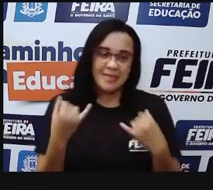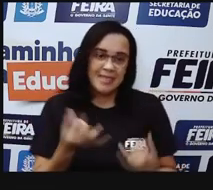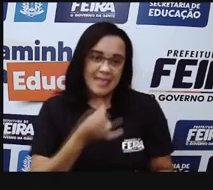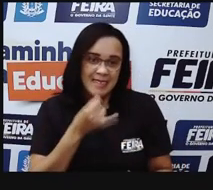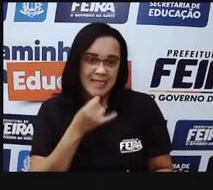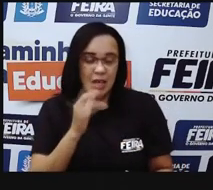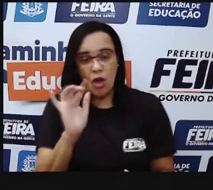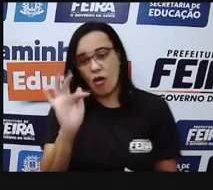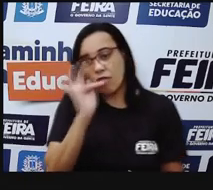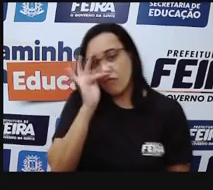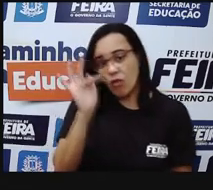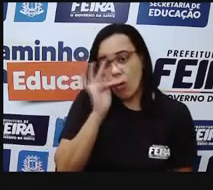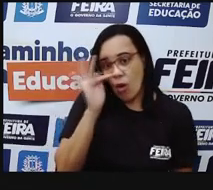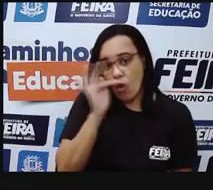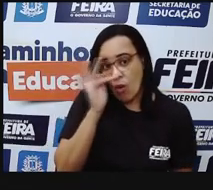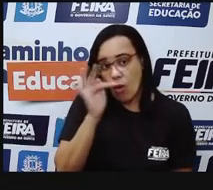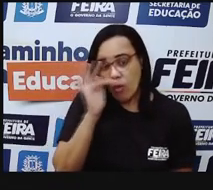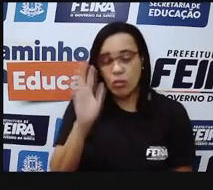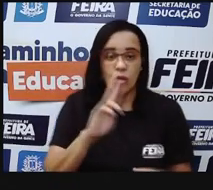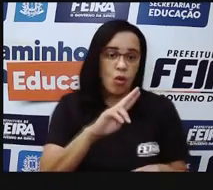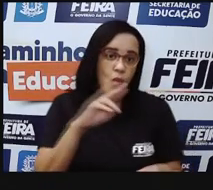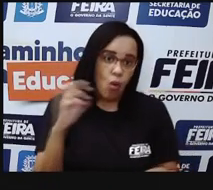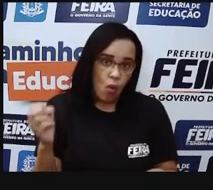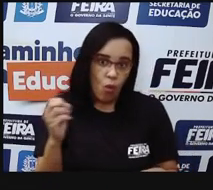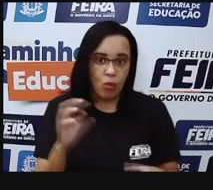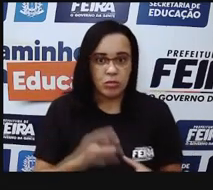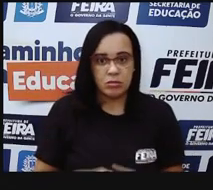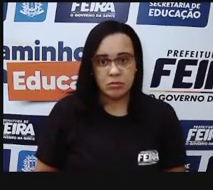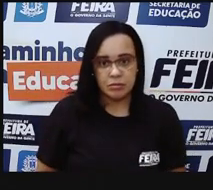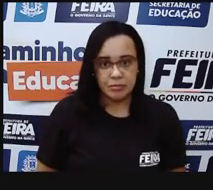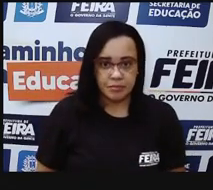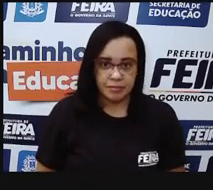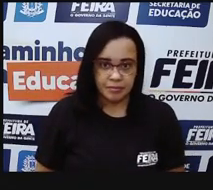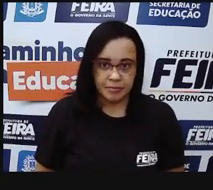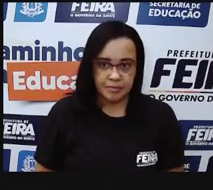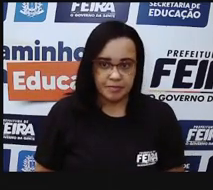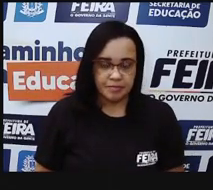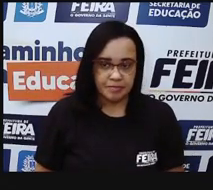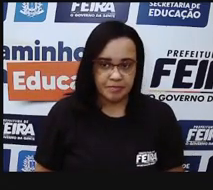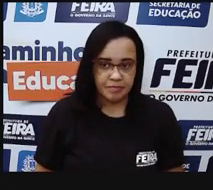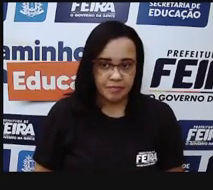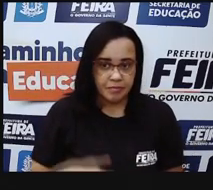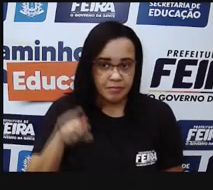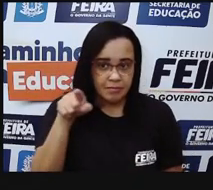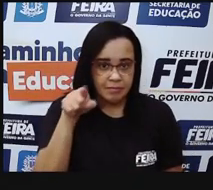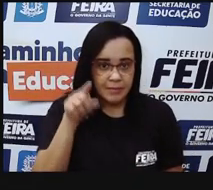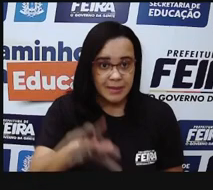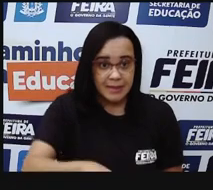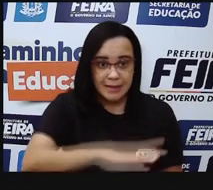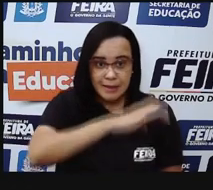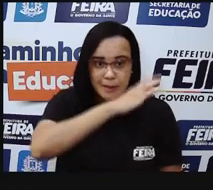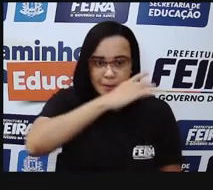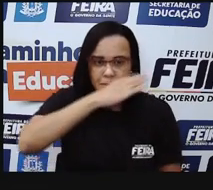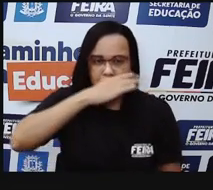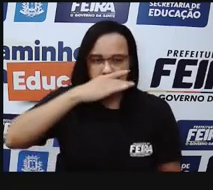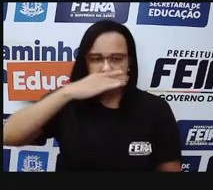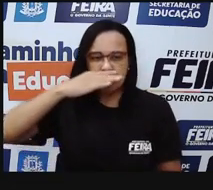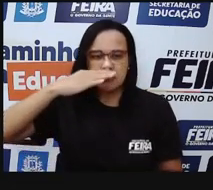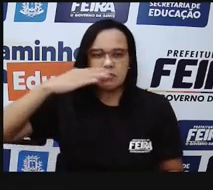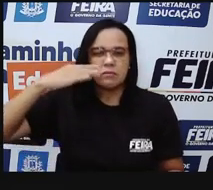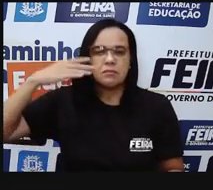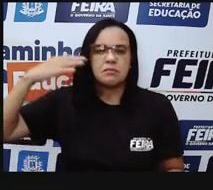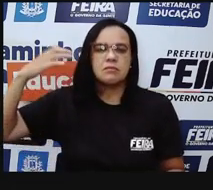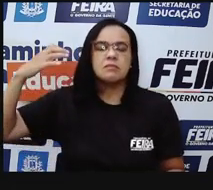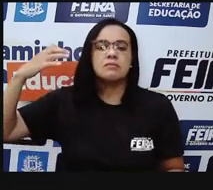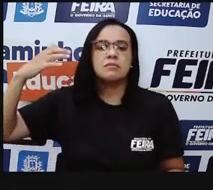né? De alguma coisa que estava no ar. E aí, o que vai acontecer? As moléculas do cheiro, de cheiro